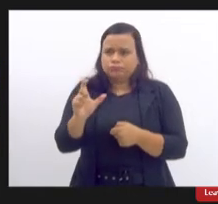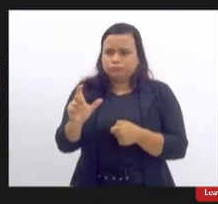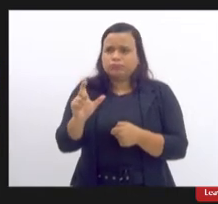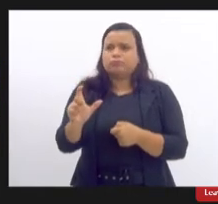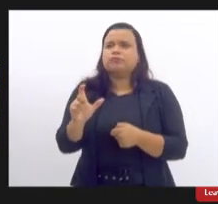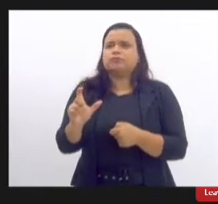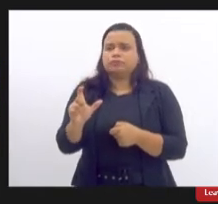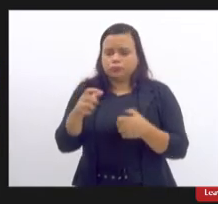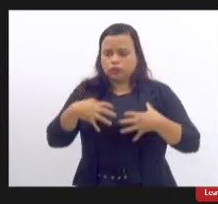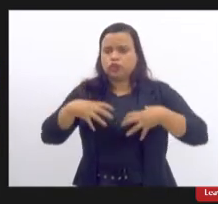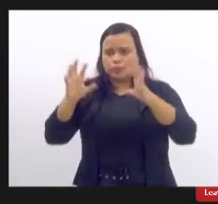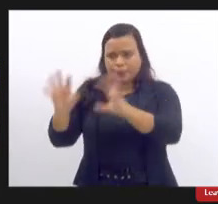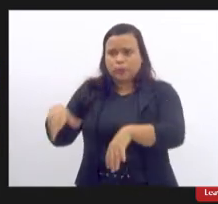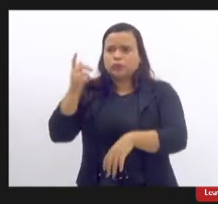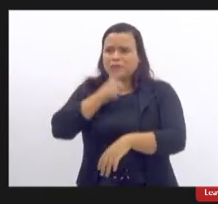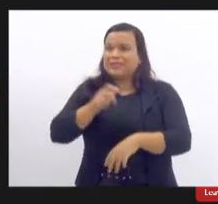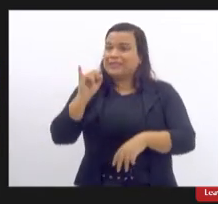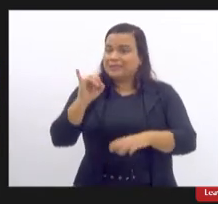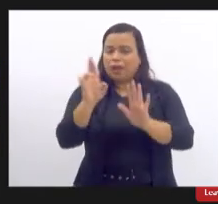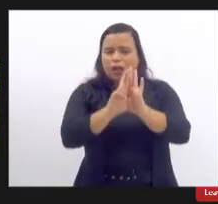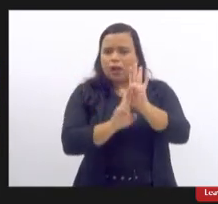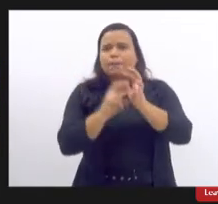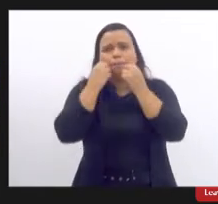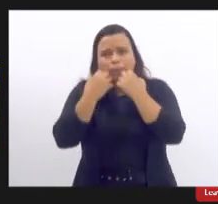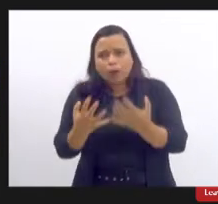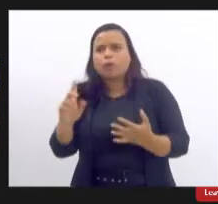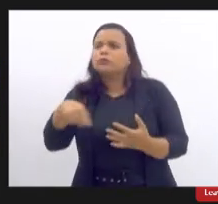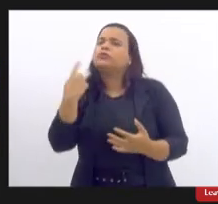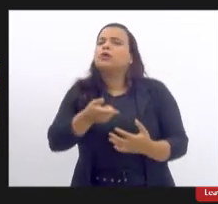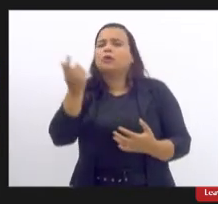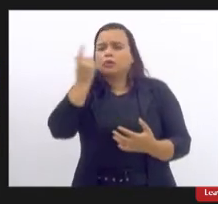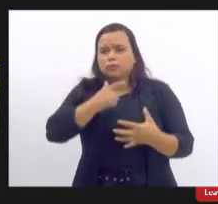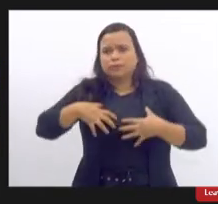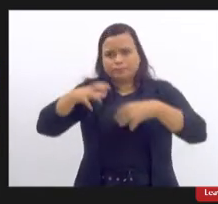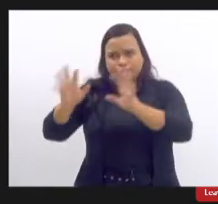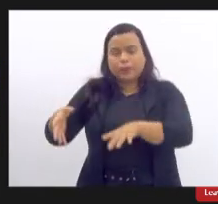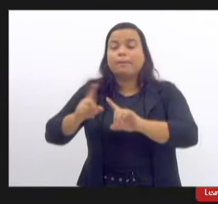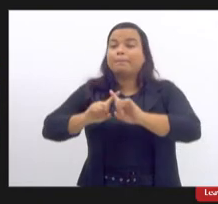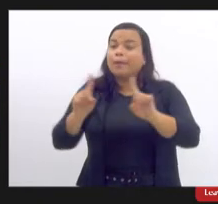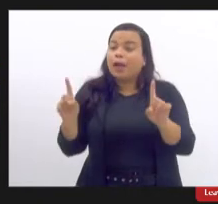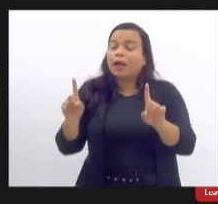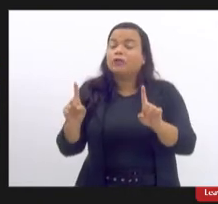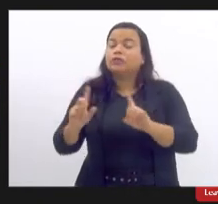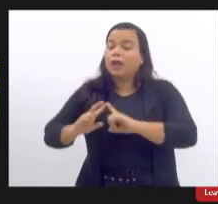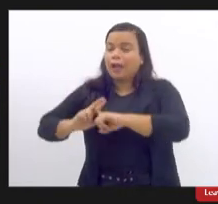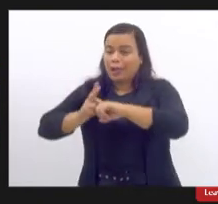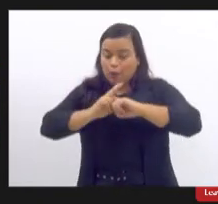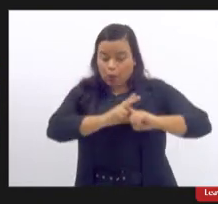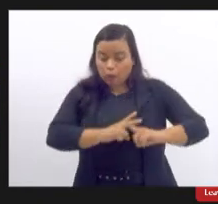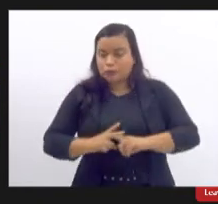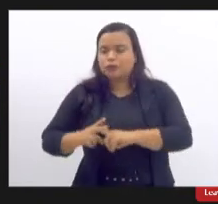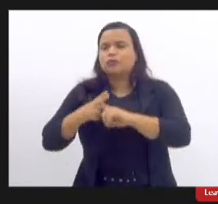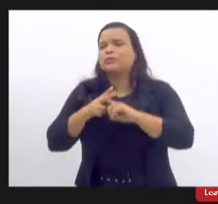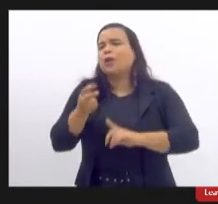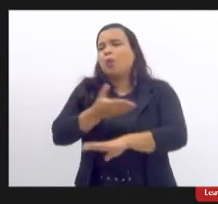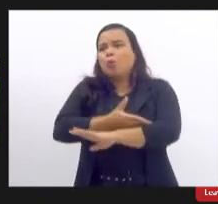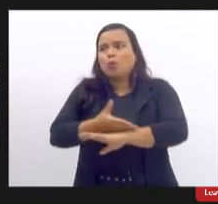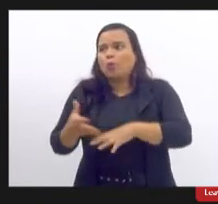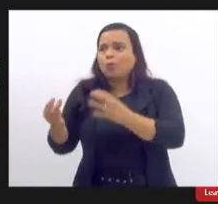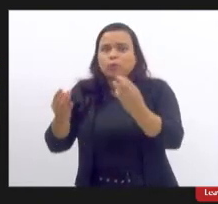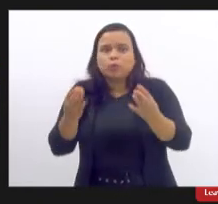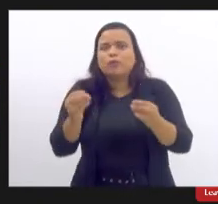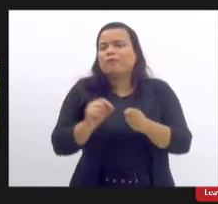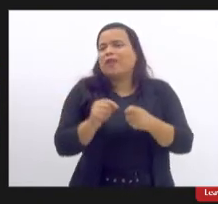bom relatório e a gente muitas das vezes a gente consegue fazer o esplante mas a reconstrução nem sempre consegue fazer esse tipo de